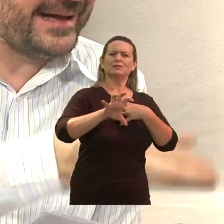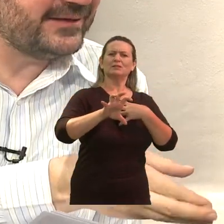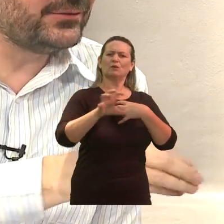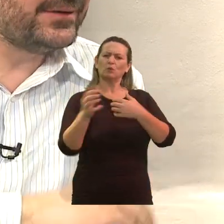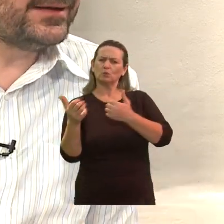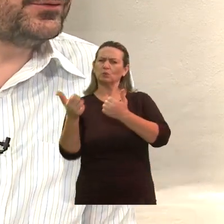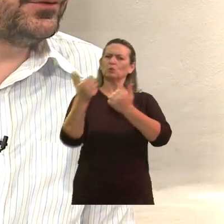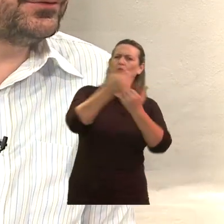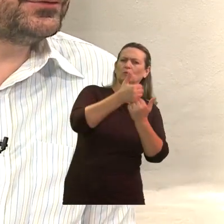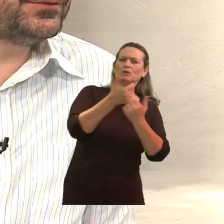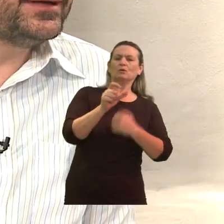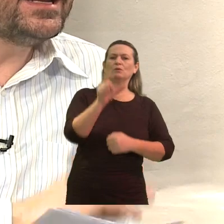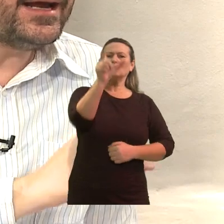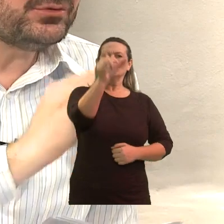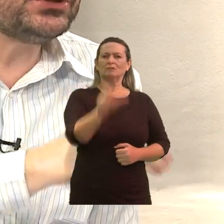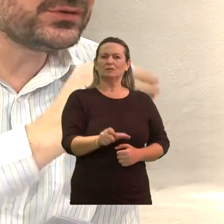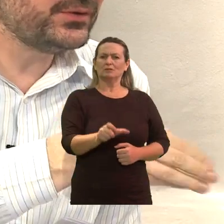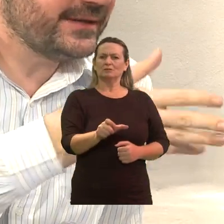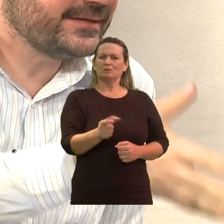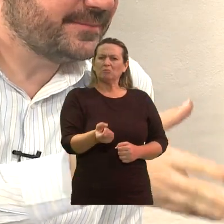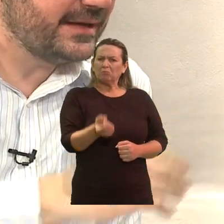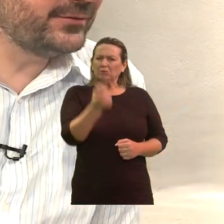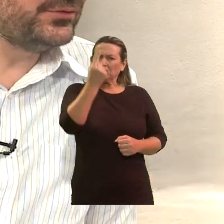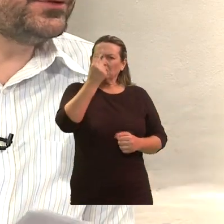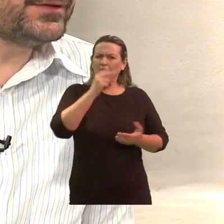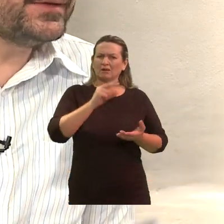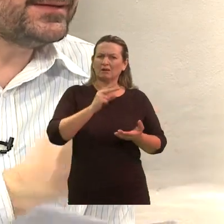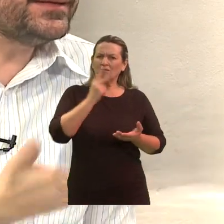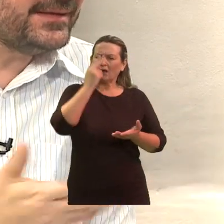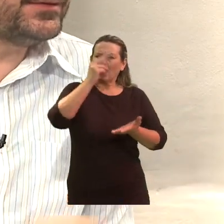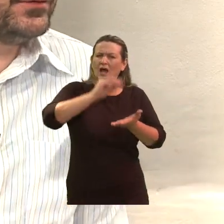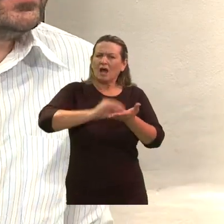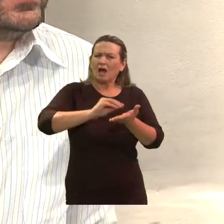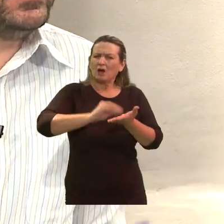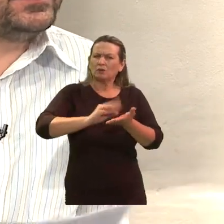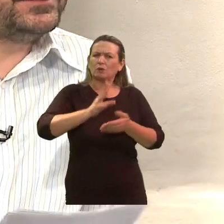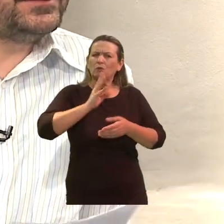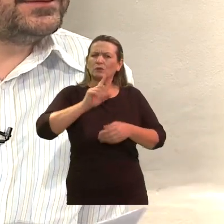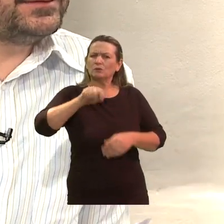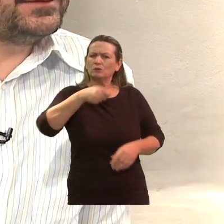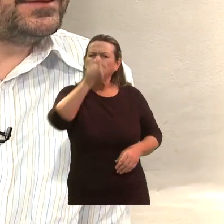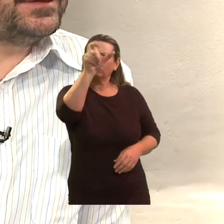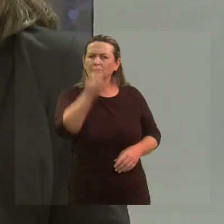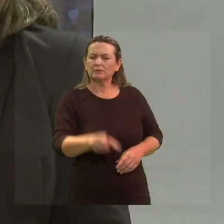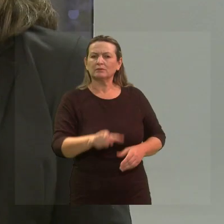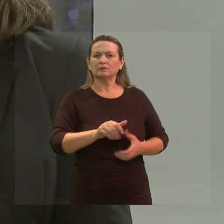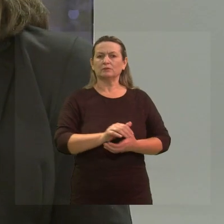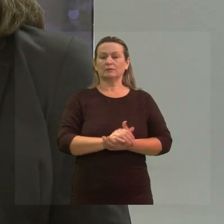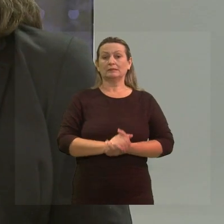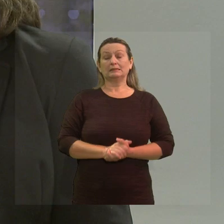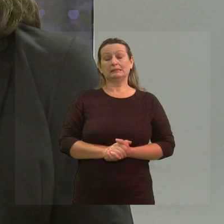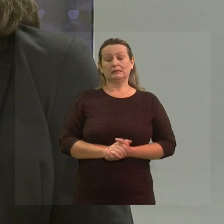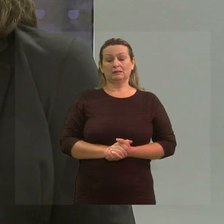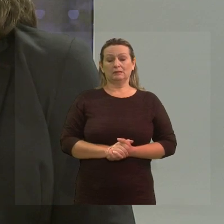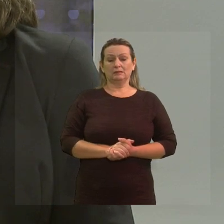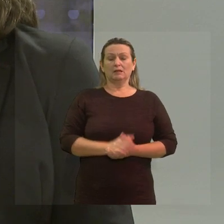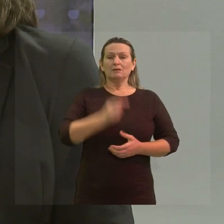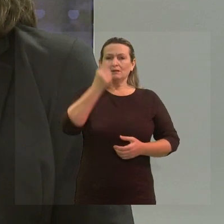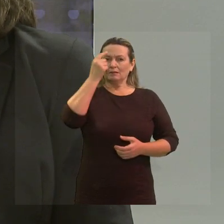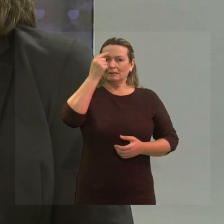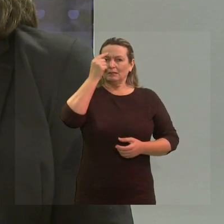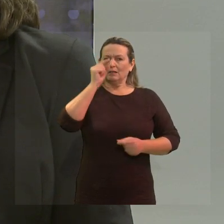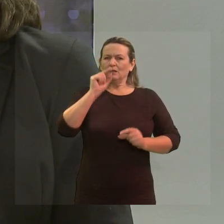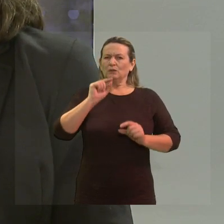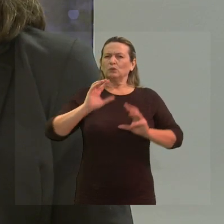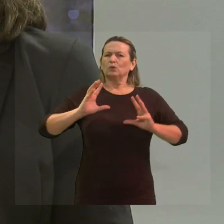se colocar no lugar do outro? É um desconhecimento, muitas vezes, desse outro? É, se a gente for pensar, assim, toda a estrutura, inclusive,